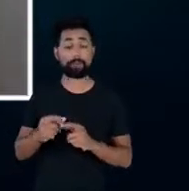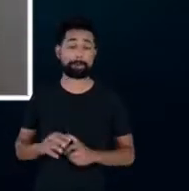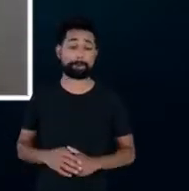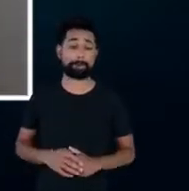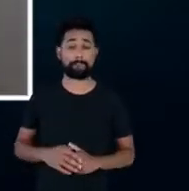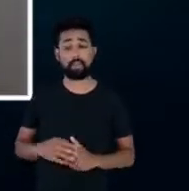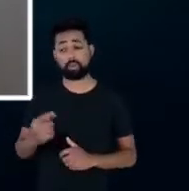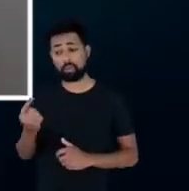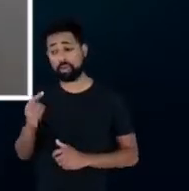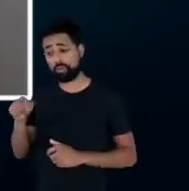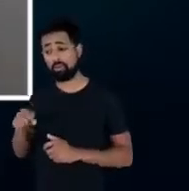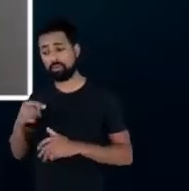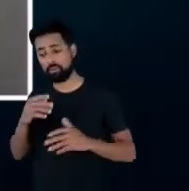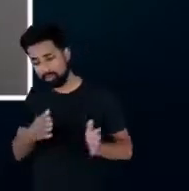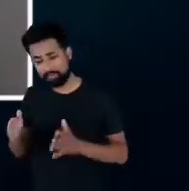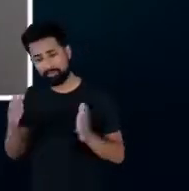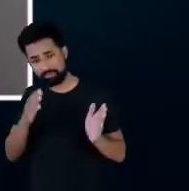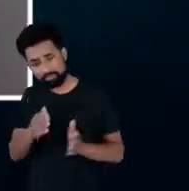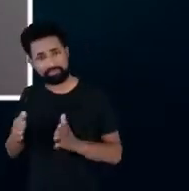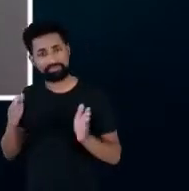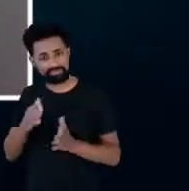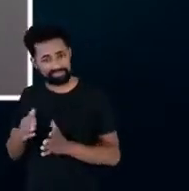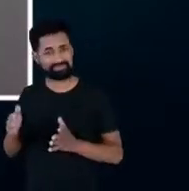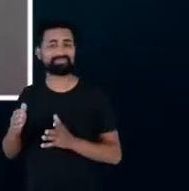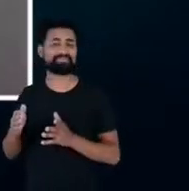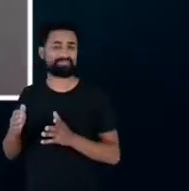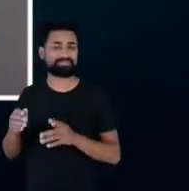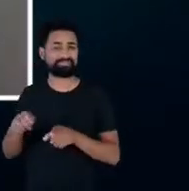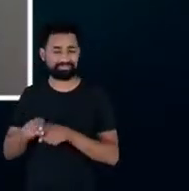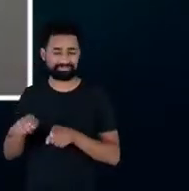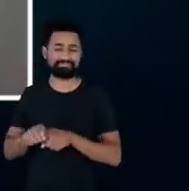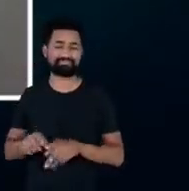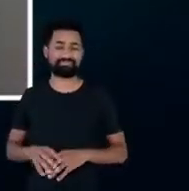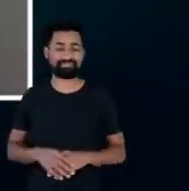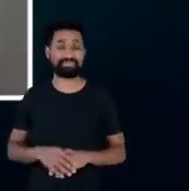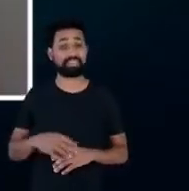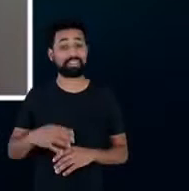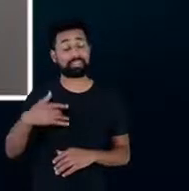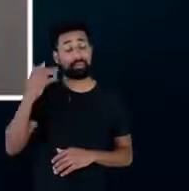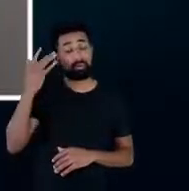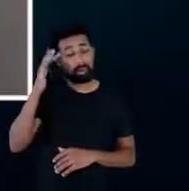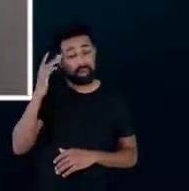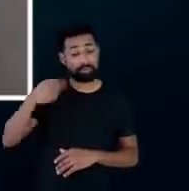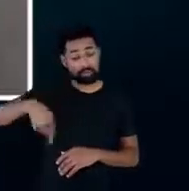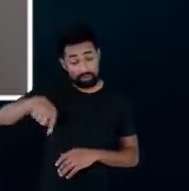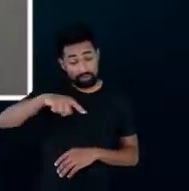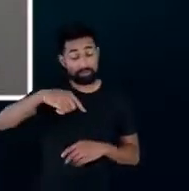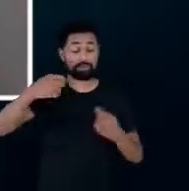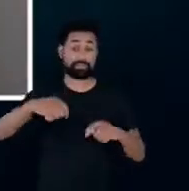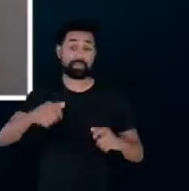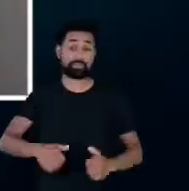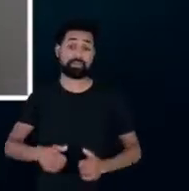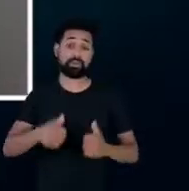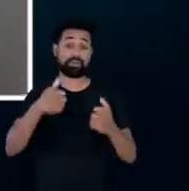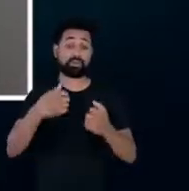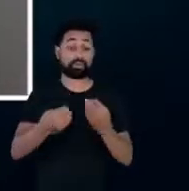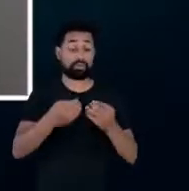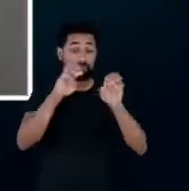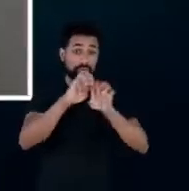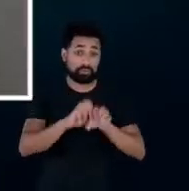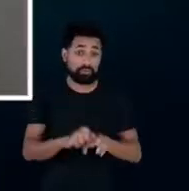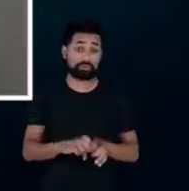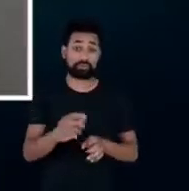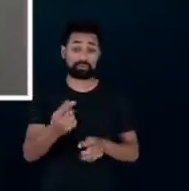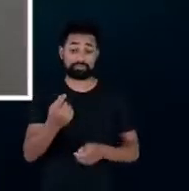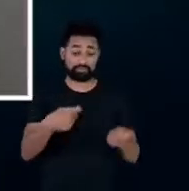produção de recursos a outra eu estou evitando desperdício então acho que a gente precisa melhorar um pouco essas estruturas financeiras